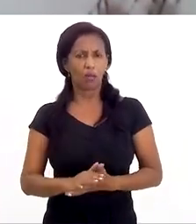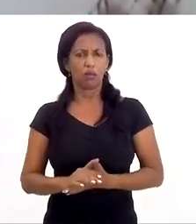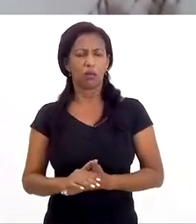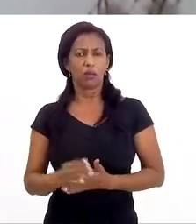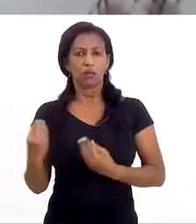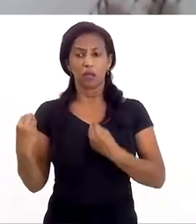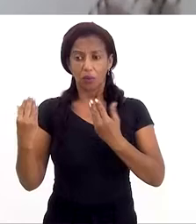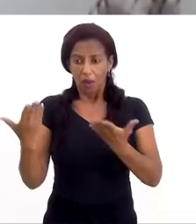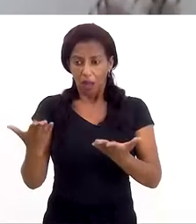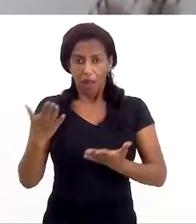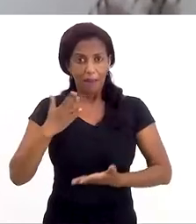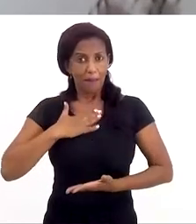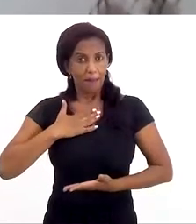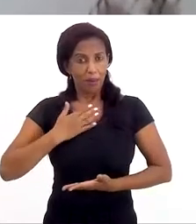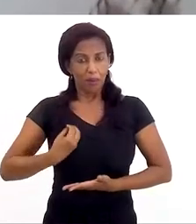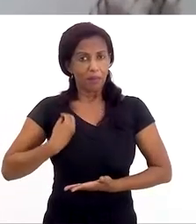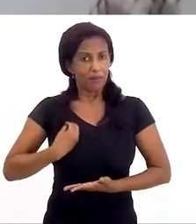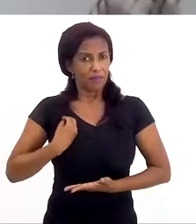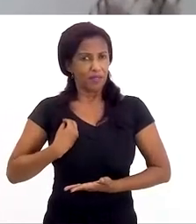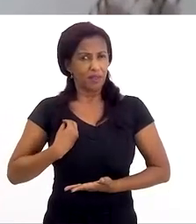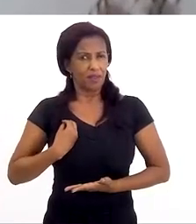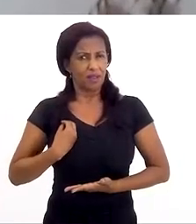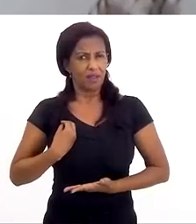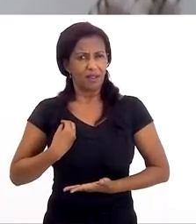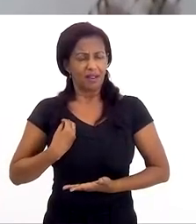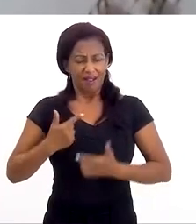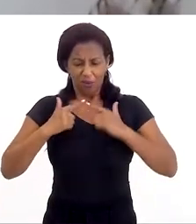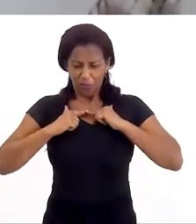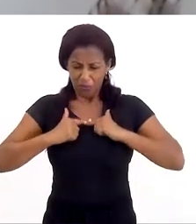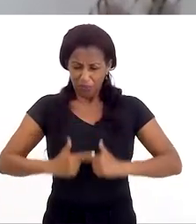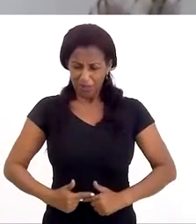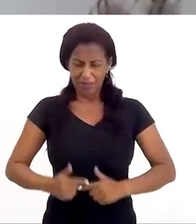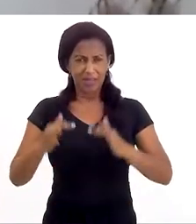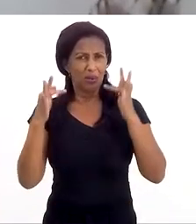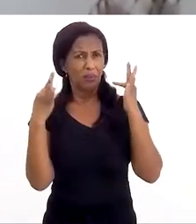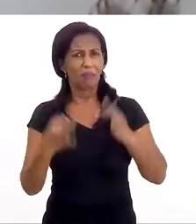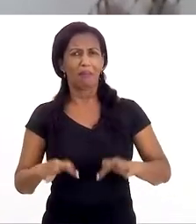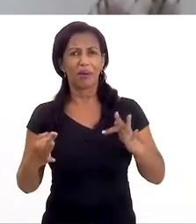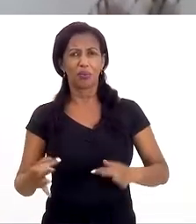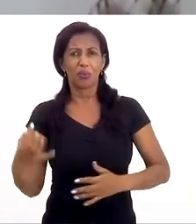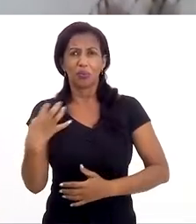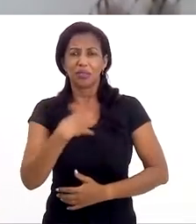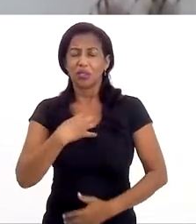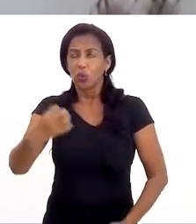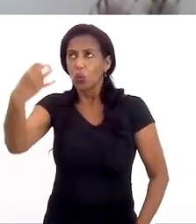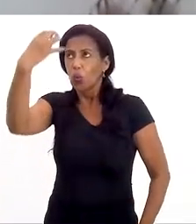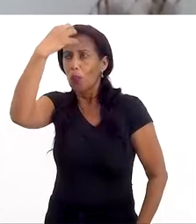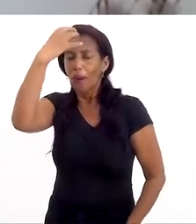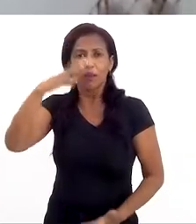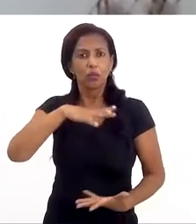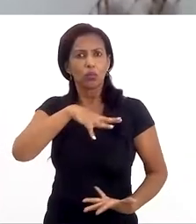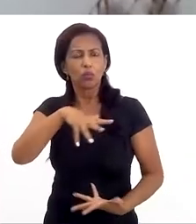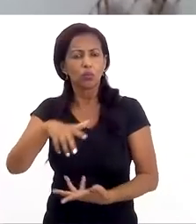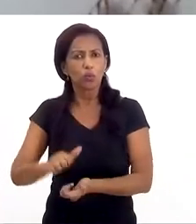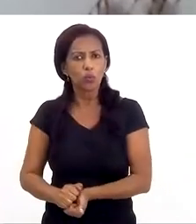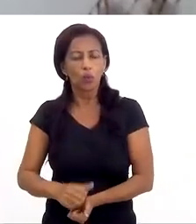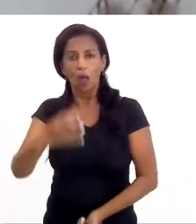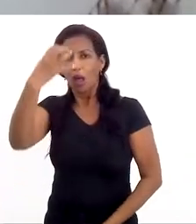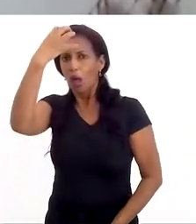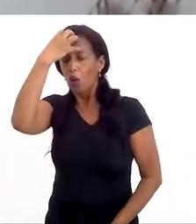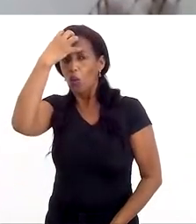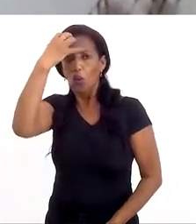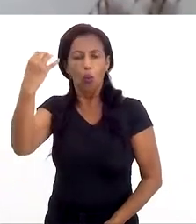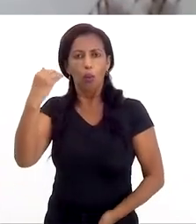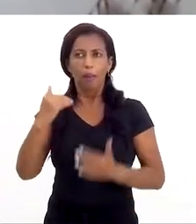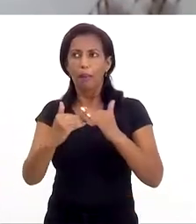falo isso trazendo a minha própria história. O vazio é gigante, a dor é gigante, você se sente culpada do mundo. A